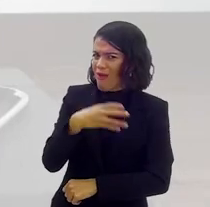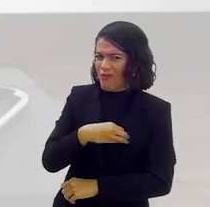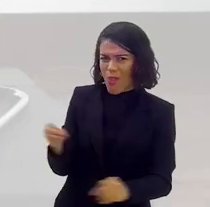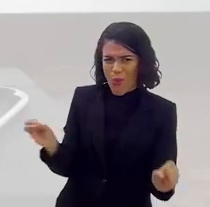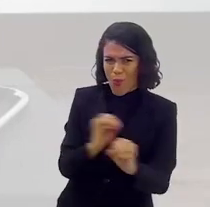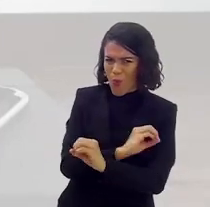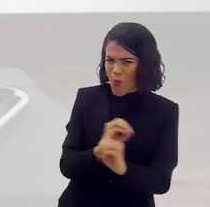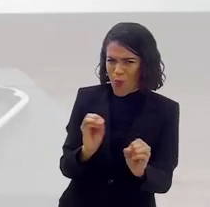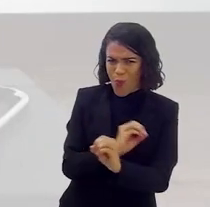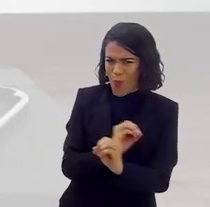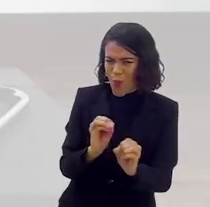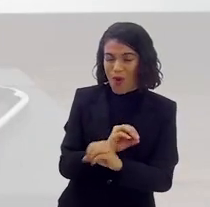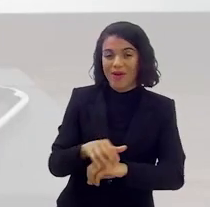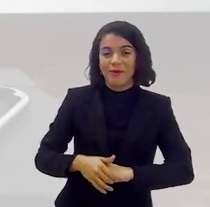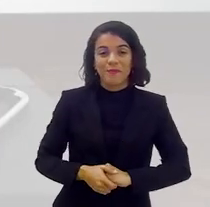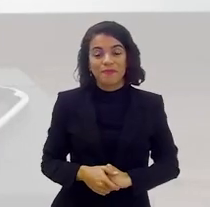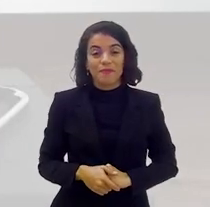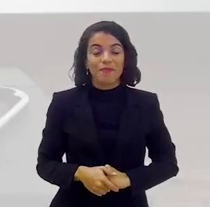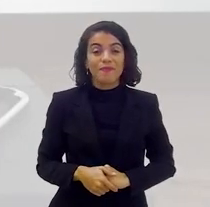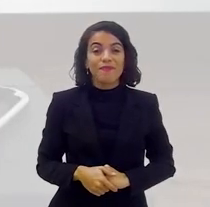meninos. Sim, não, era tudo...